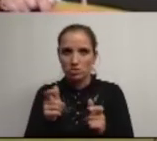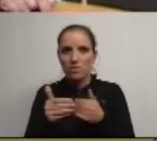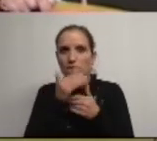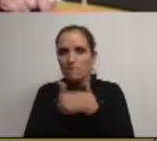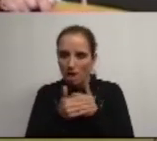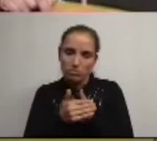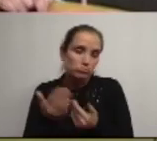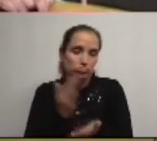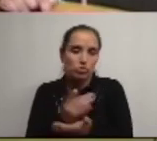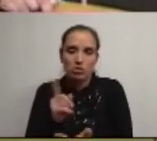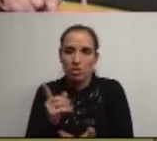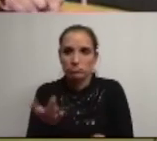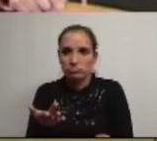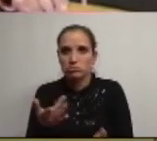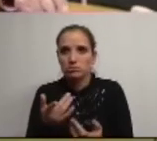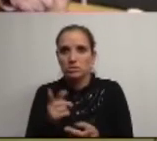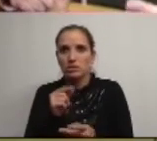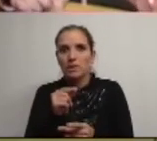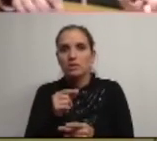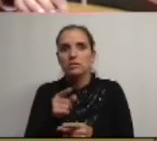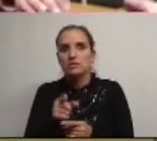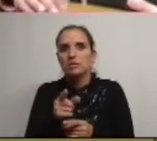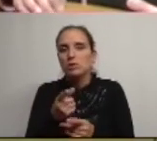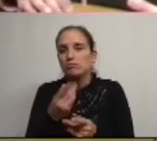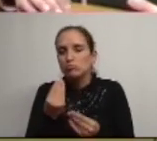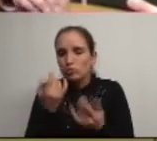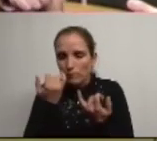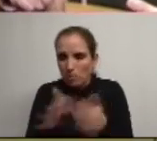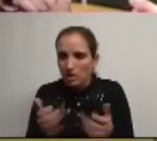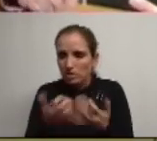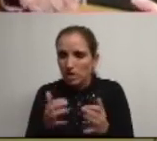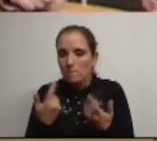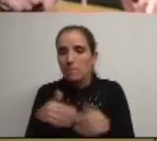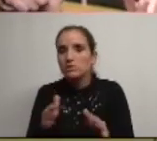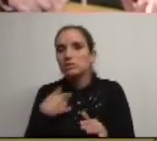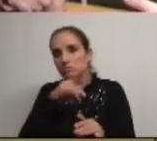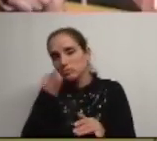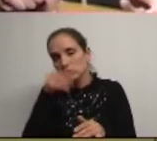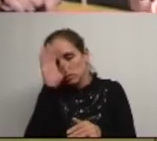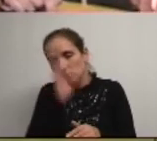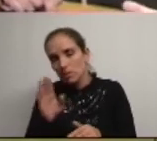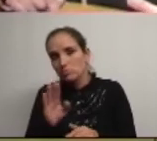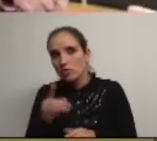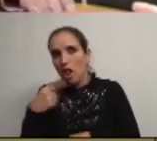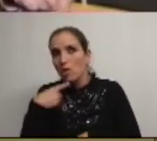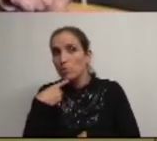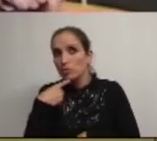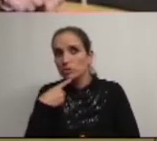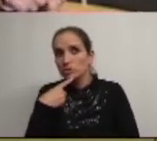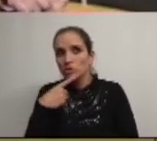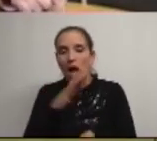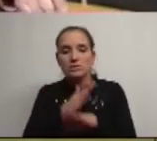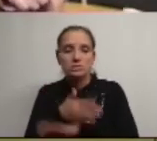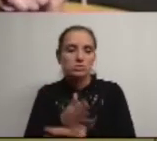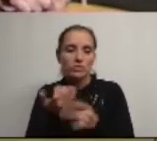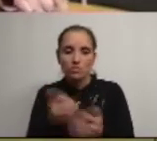idosos e não só aos índoles excluídos porque isto é baseado na informática mas nós sabemos que há muitos que não têm